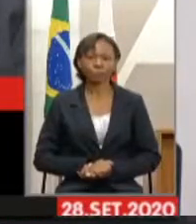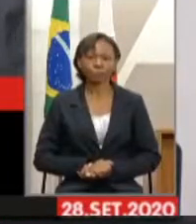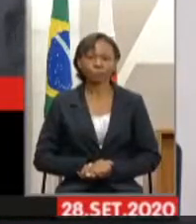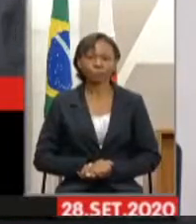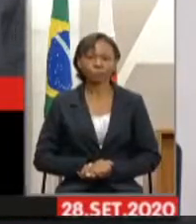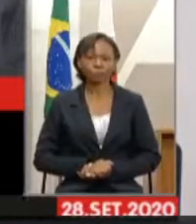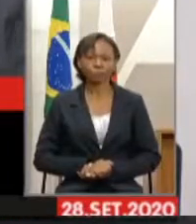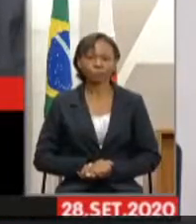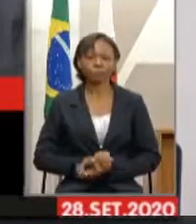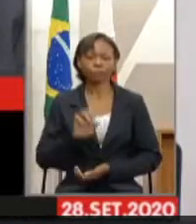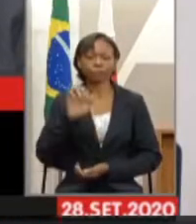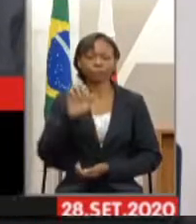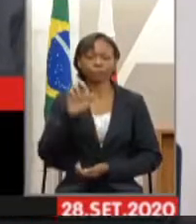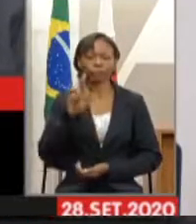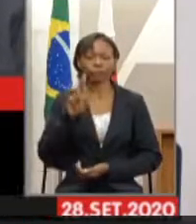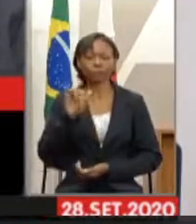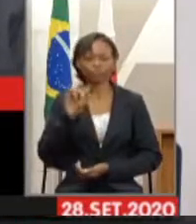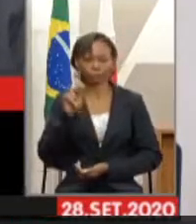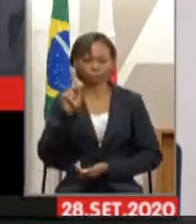A Érica está online.